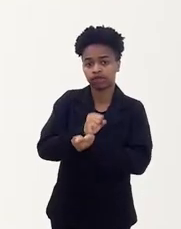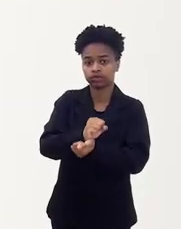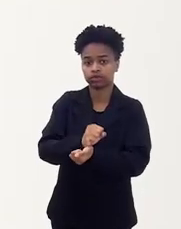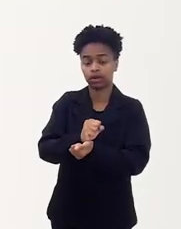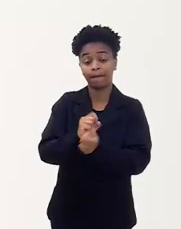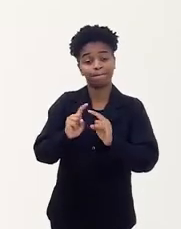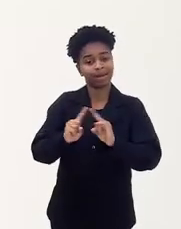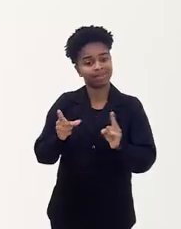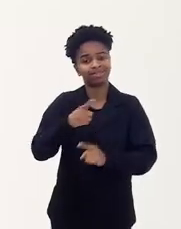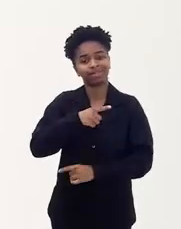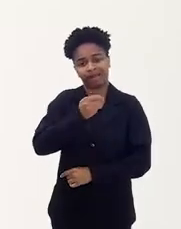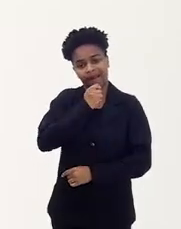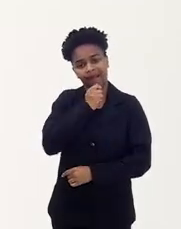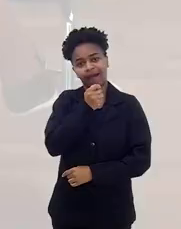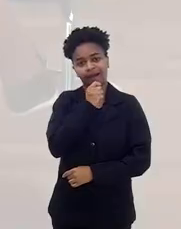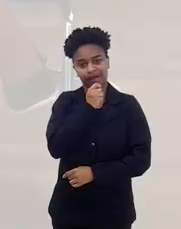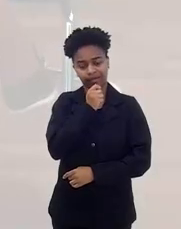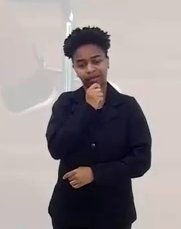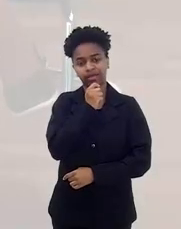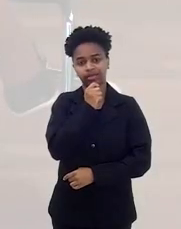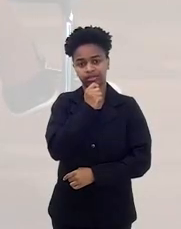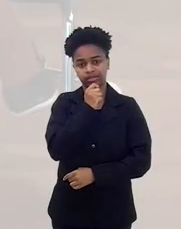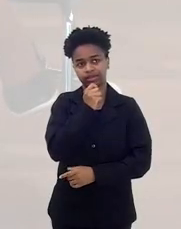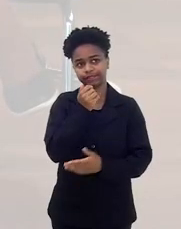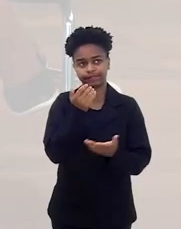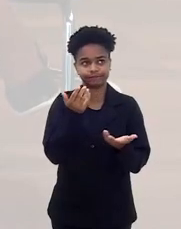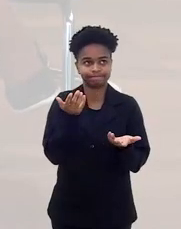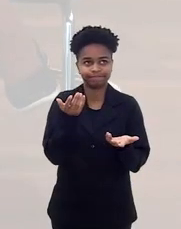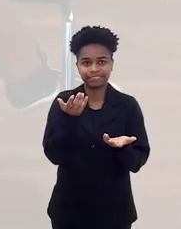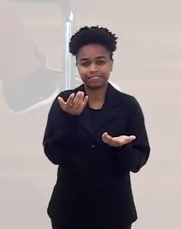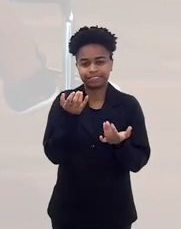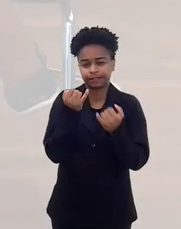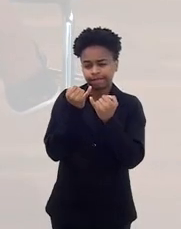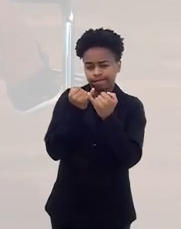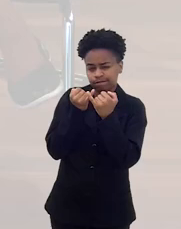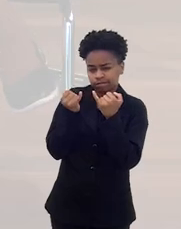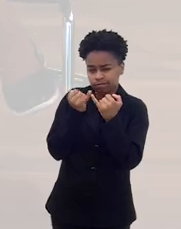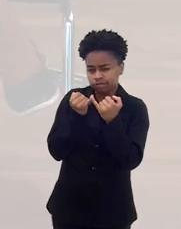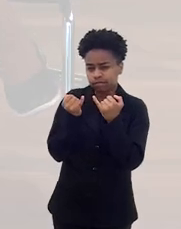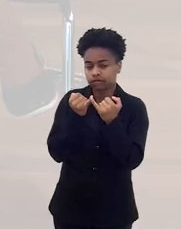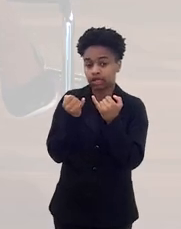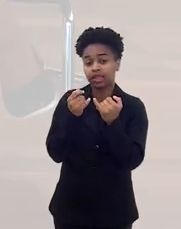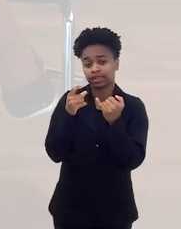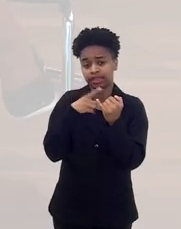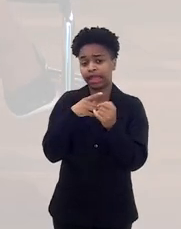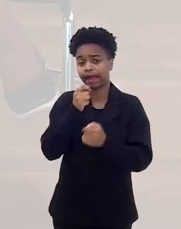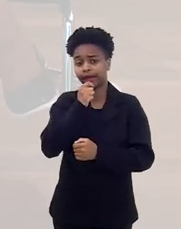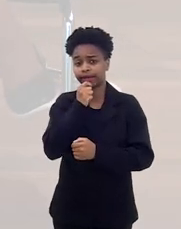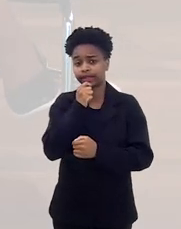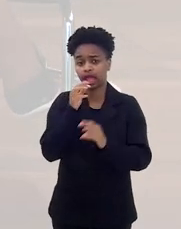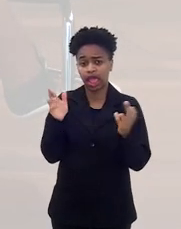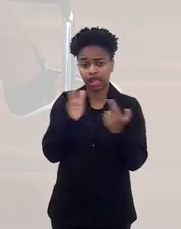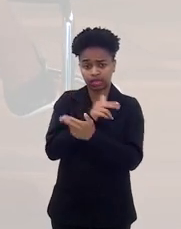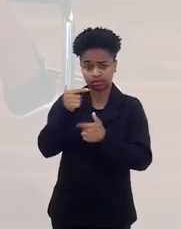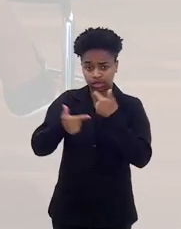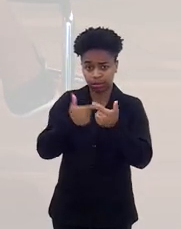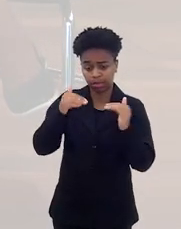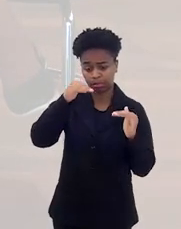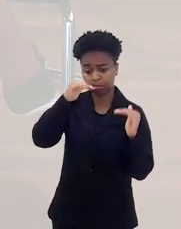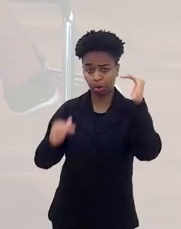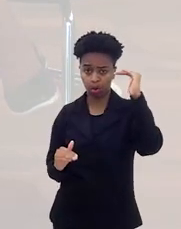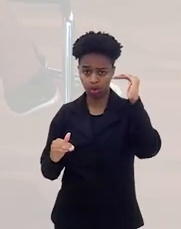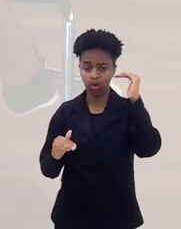força de trabalho. Nós ainda temos uma assimetria muito grande nas relações